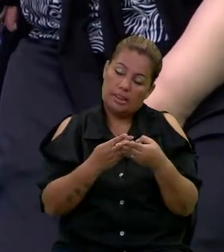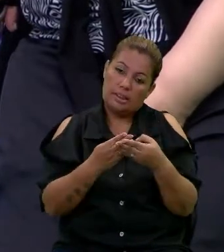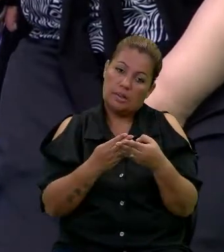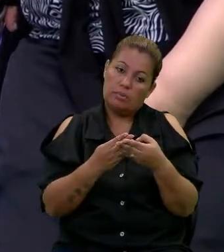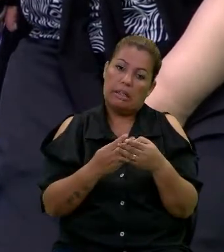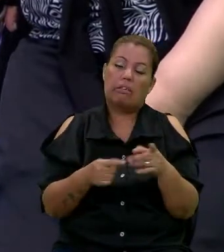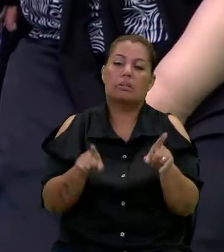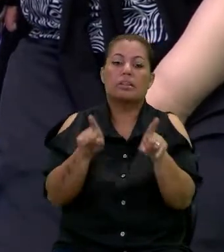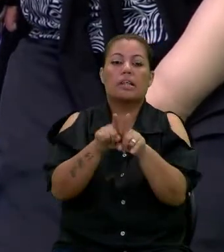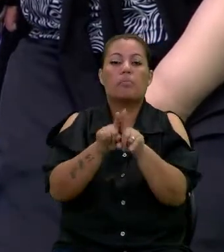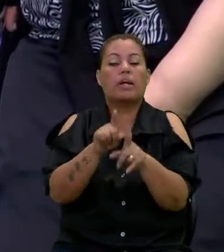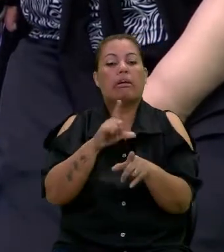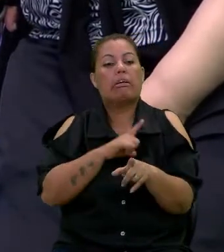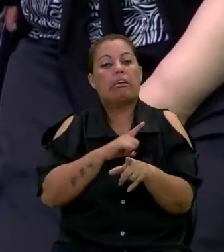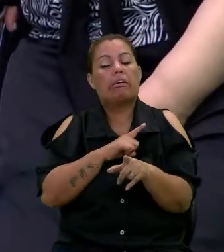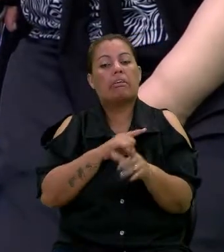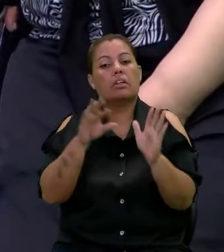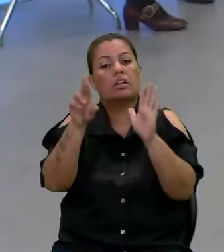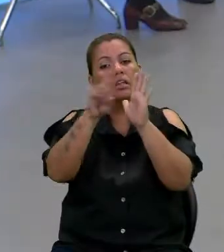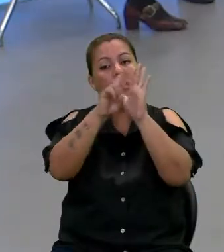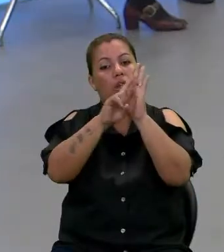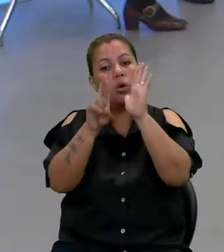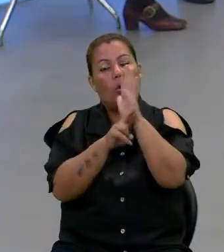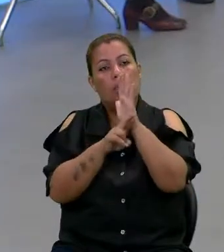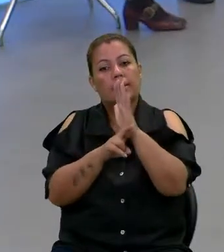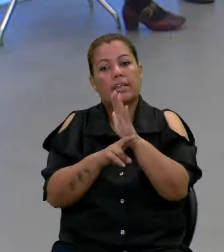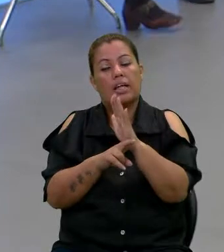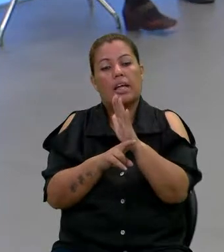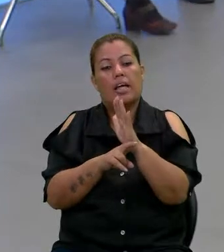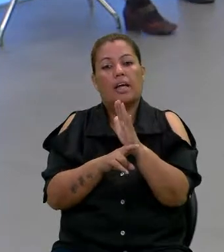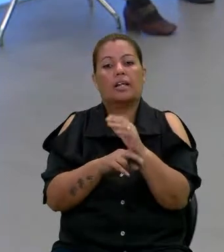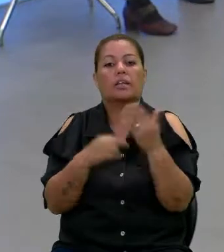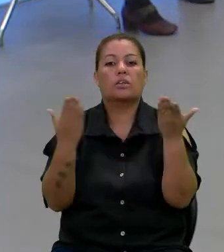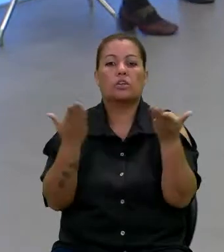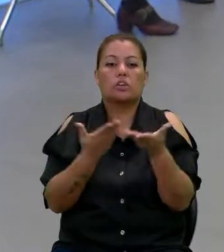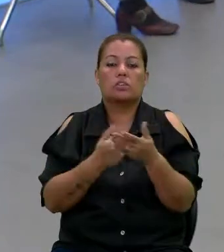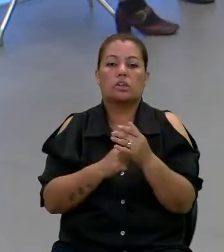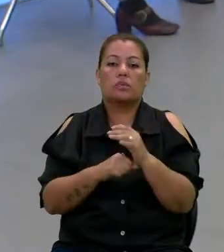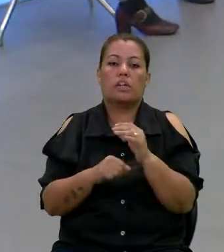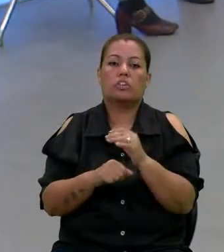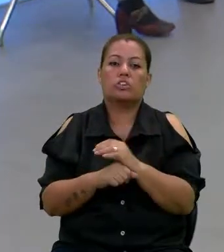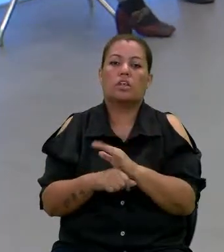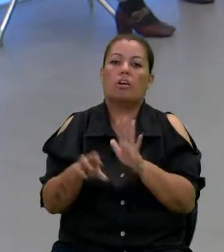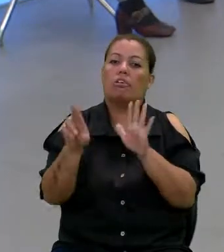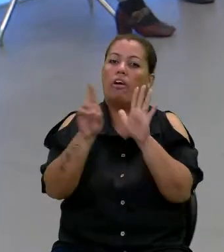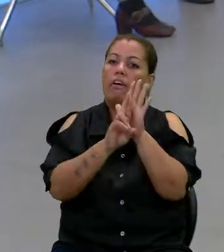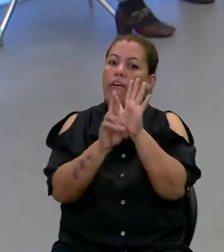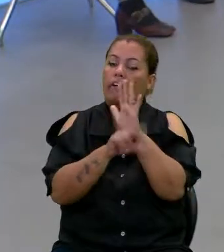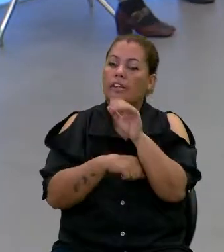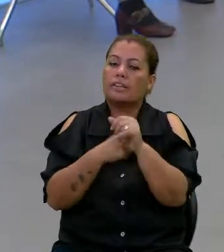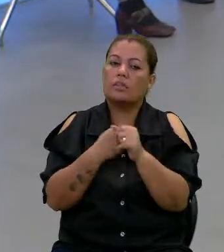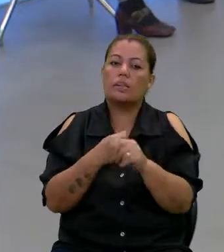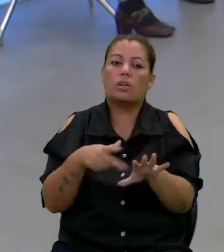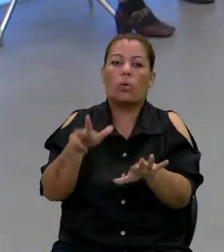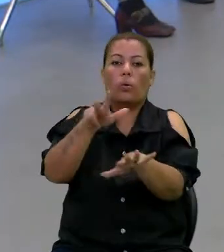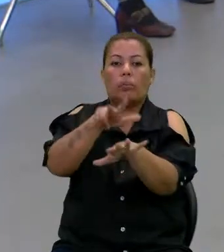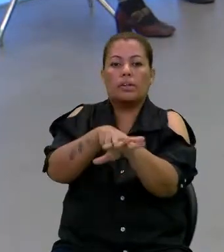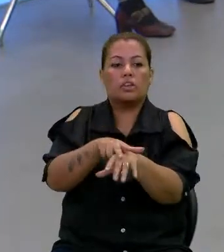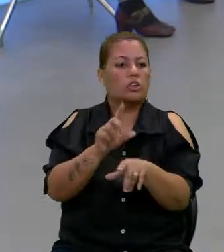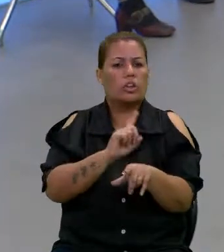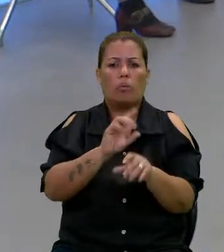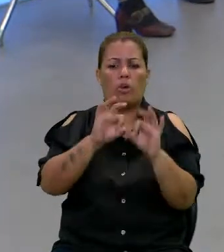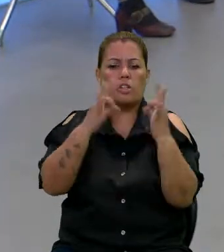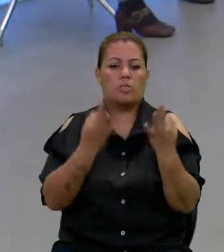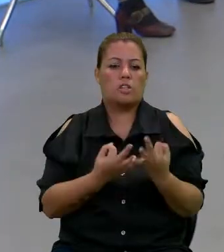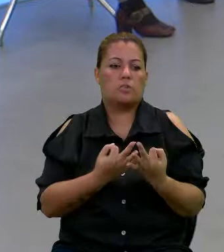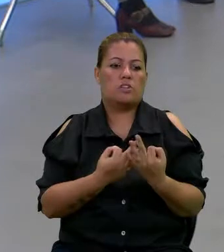Além disso, existem alguns critérios e um encaminhamento. hoje a gente faz parte da regulação, então, o paciente não pode simplesmente chegar